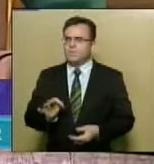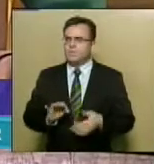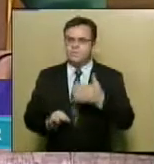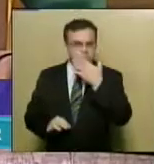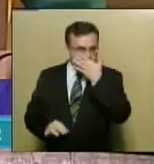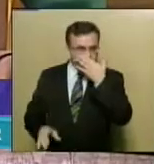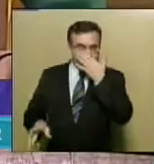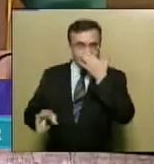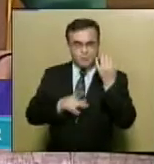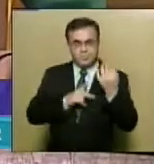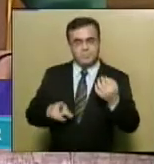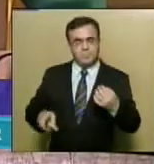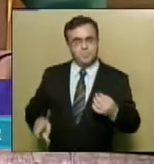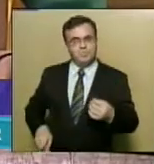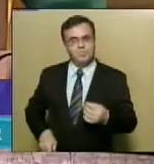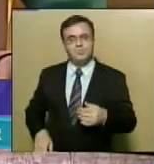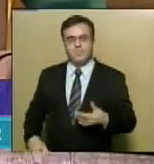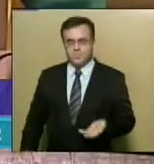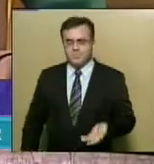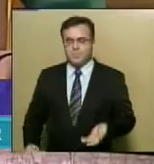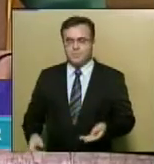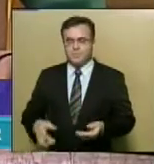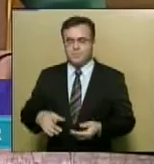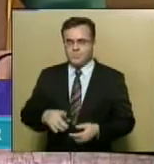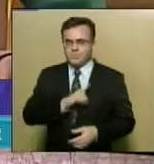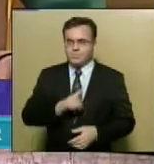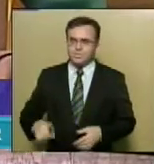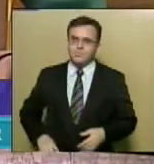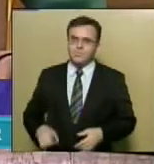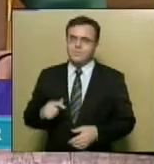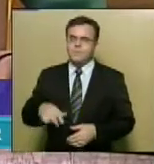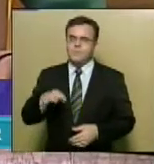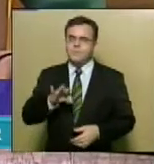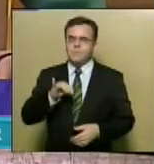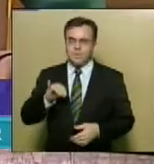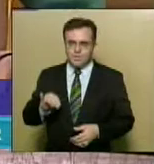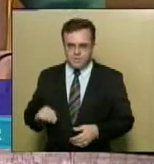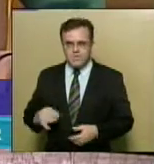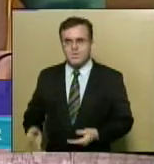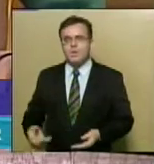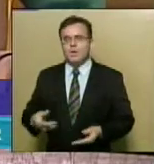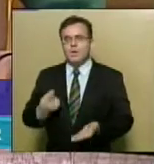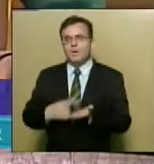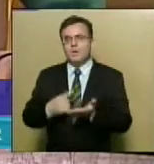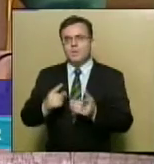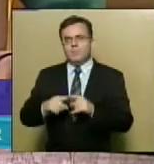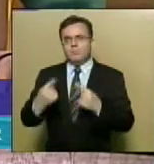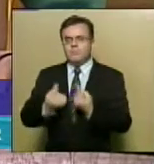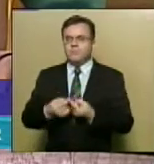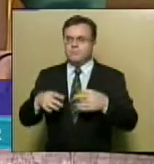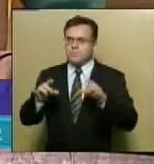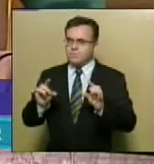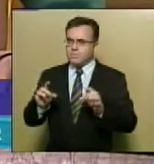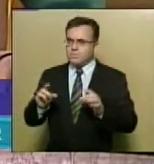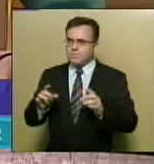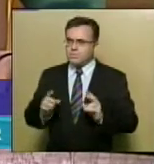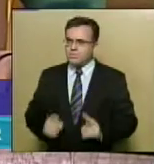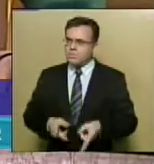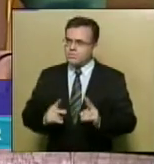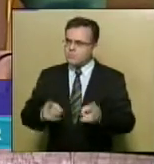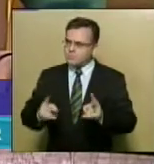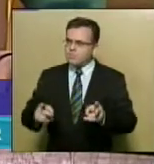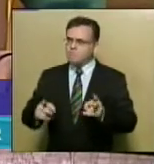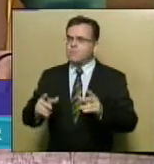A senhora Presidente, deputada Gorete Reis, convocou a sessão ordinária para amanhã, no horário regimental, e encerrou a sessão. Sala das